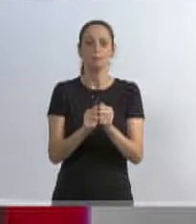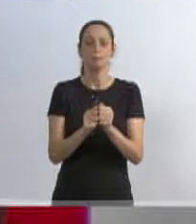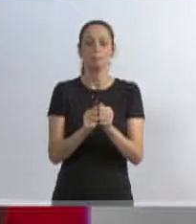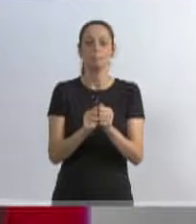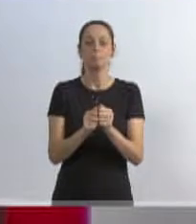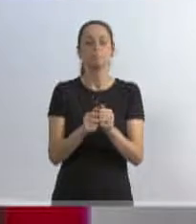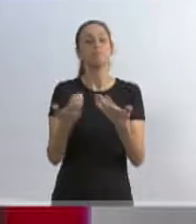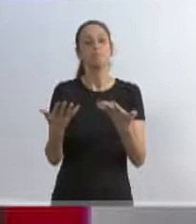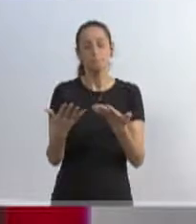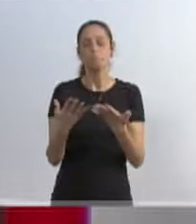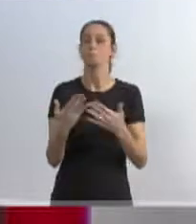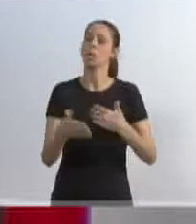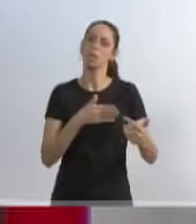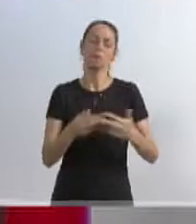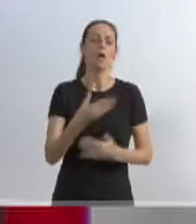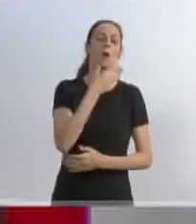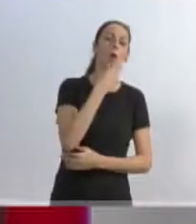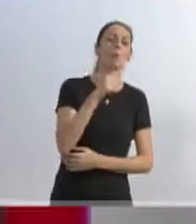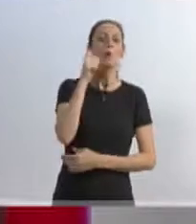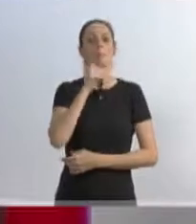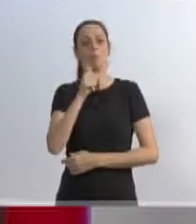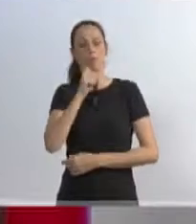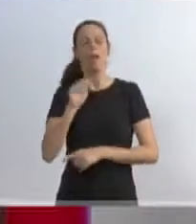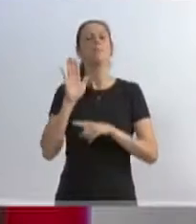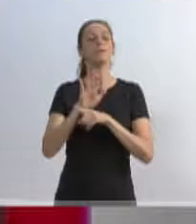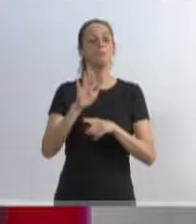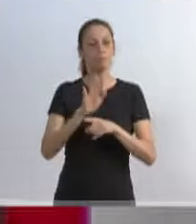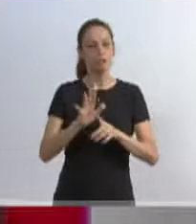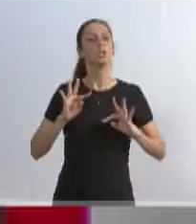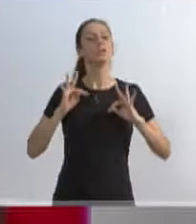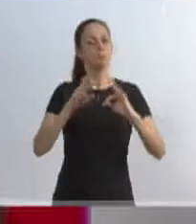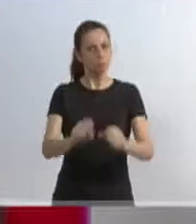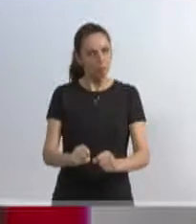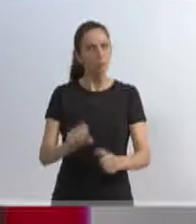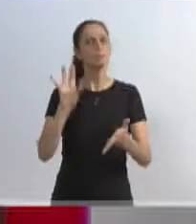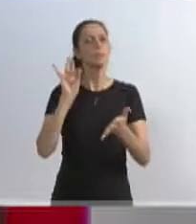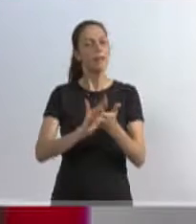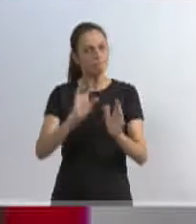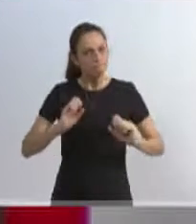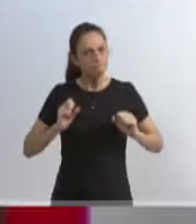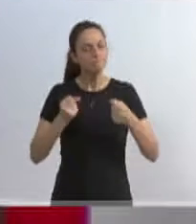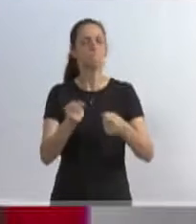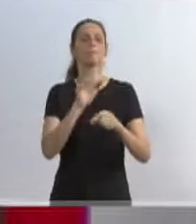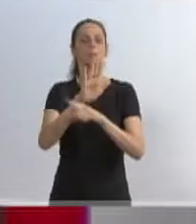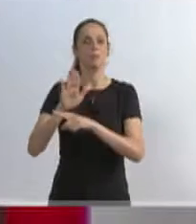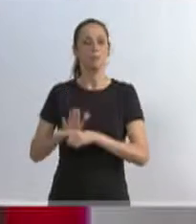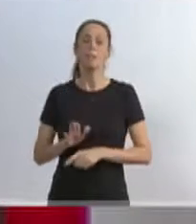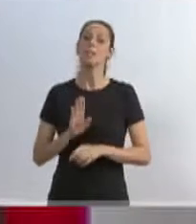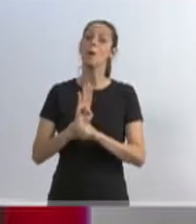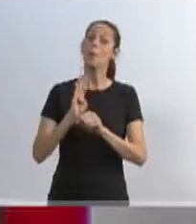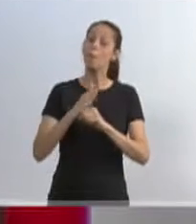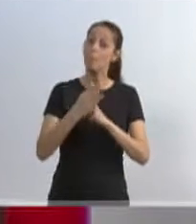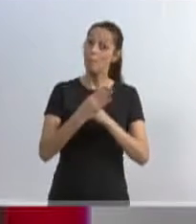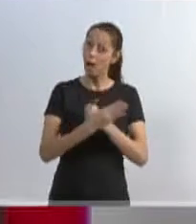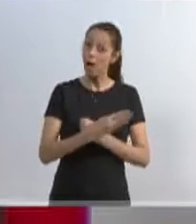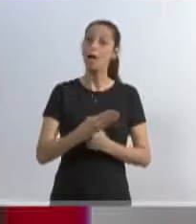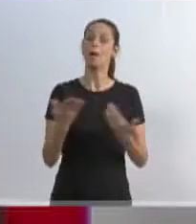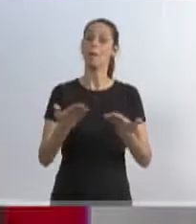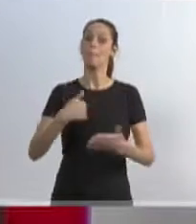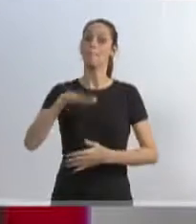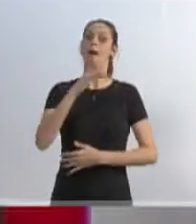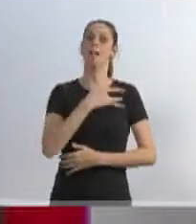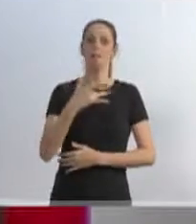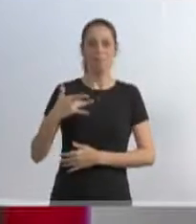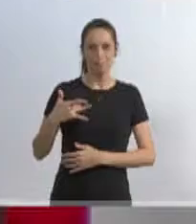elas do sexo feminino, masculino, todos pegaram junto, para que, realmente, este bairro saudável, que hoje estamos